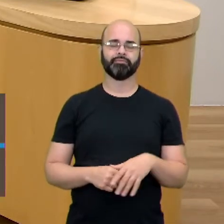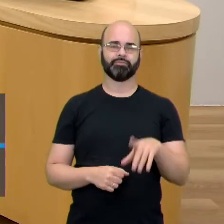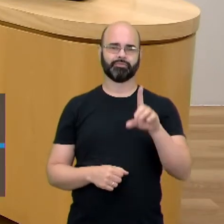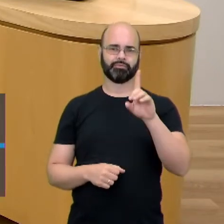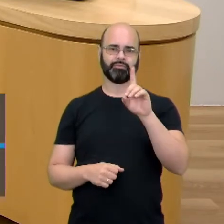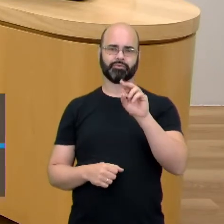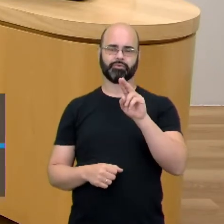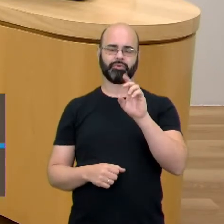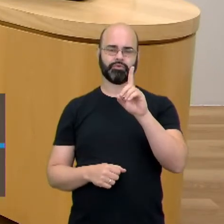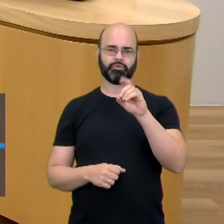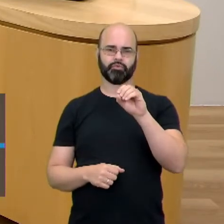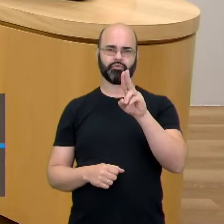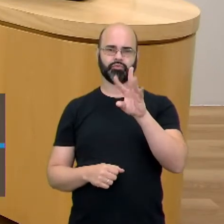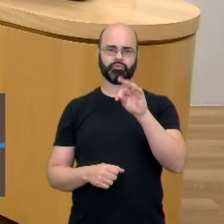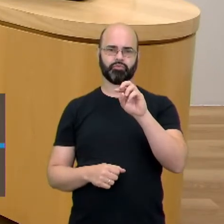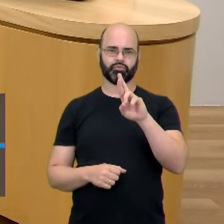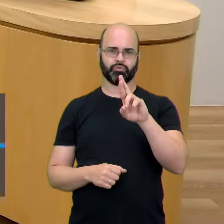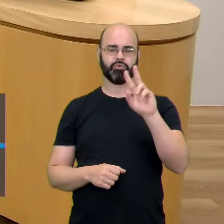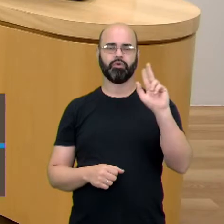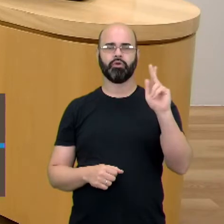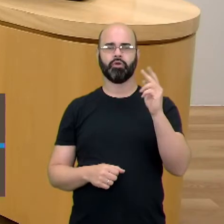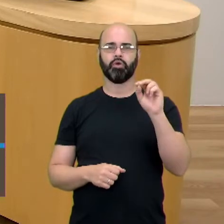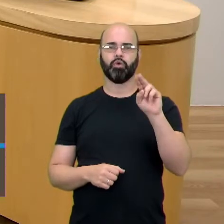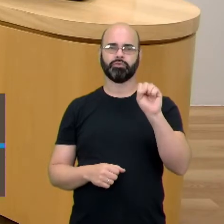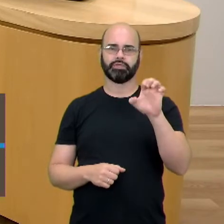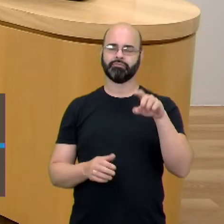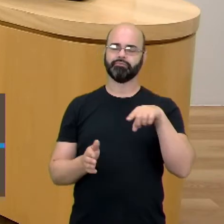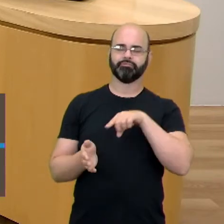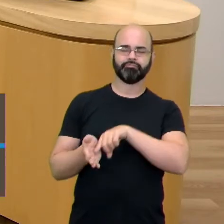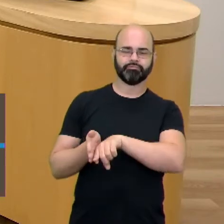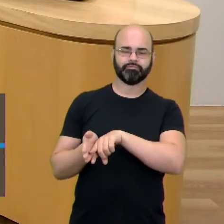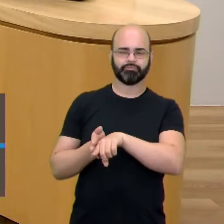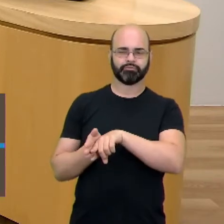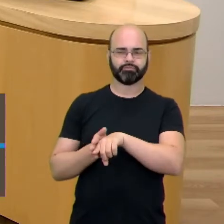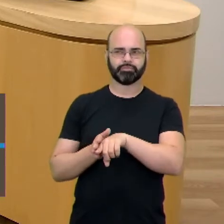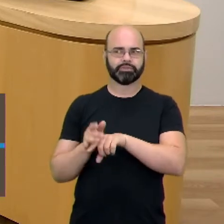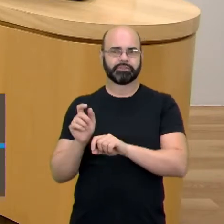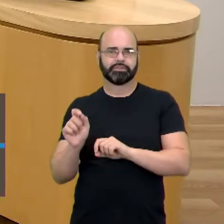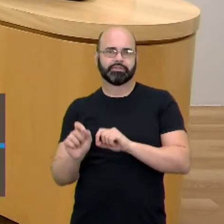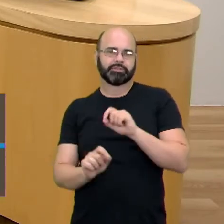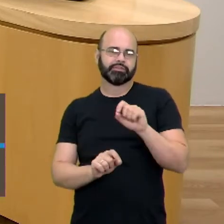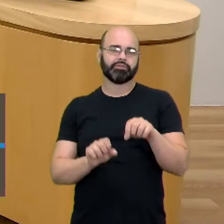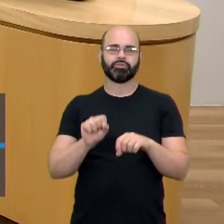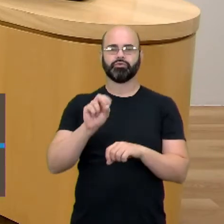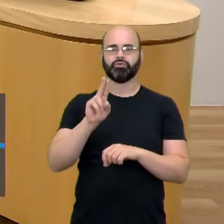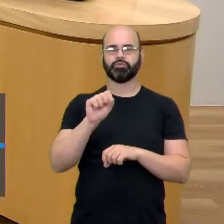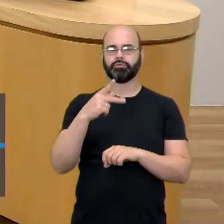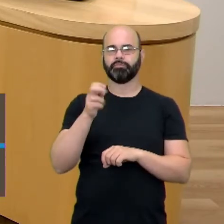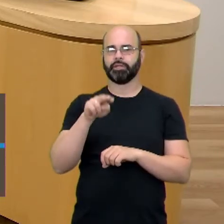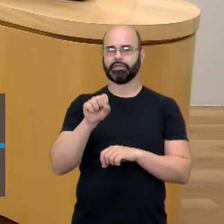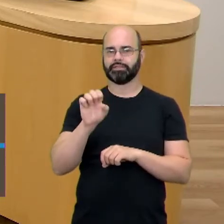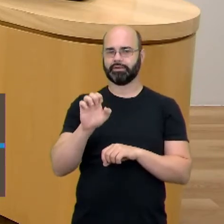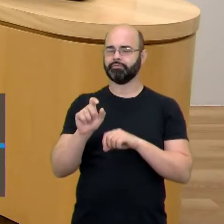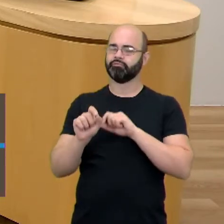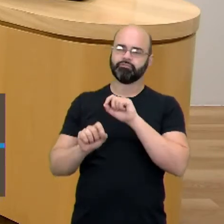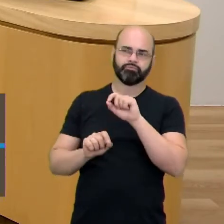investigação e de suspense, só que você saía do ambiente criminal, judicial,